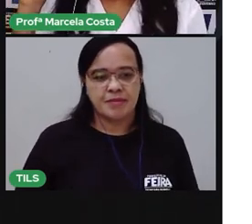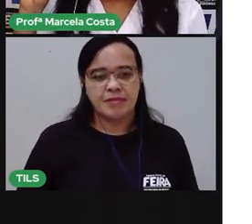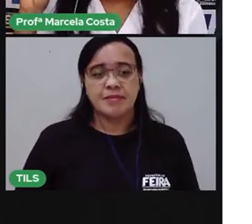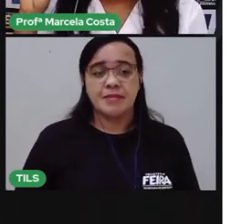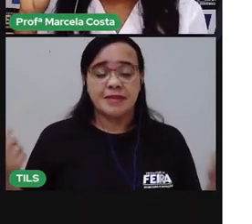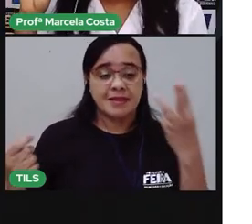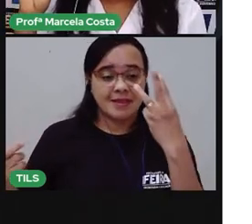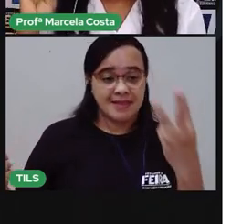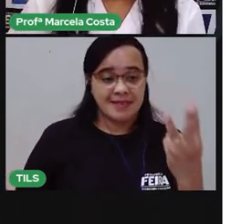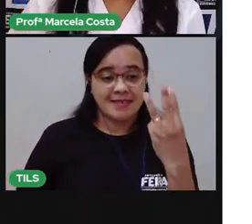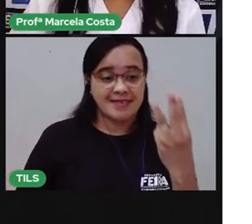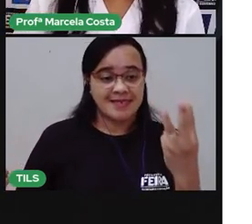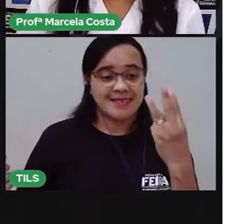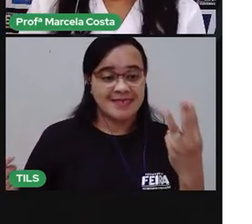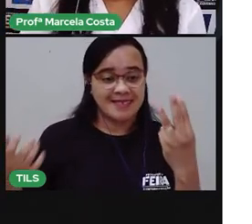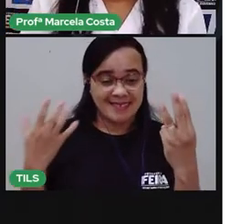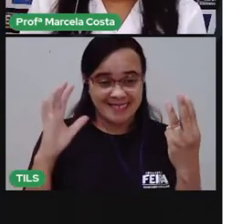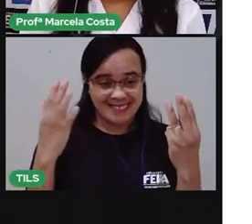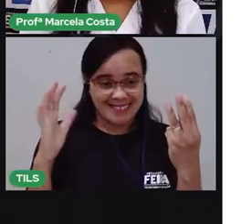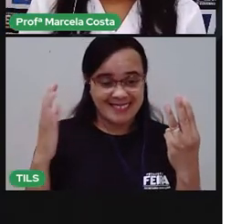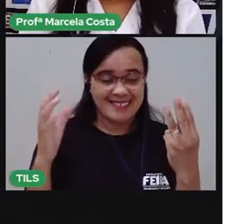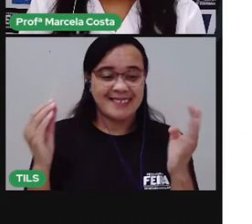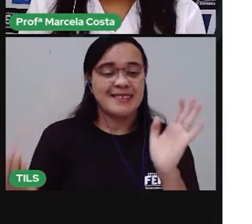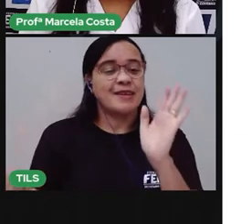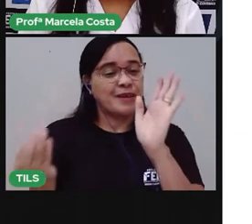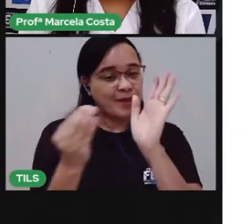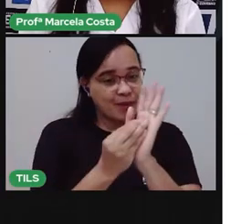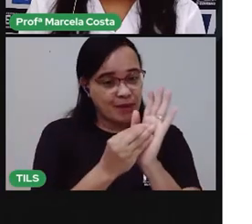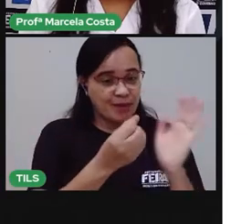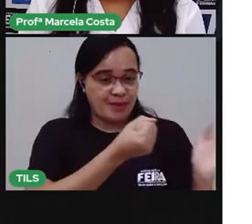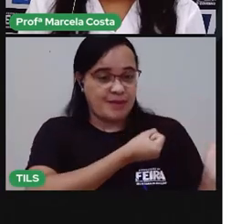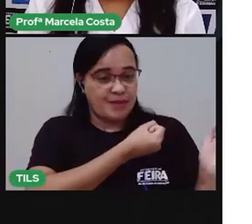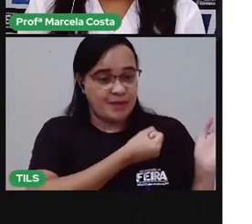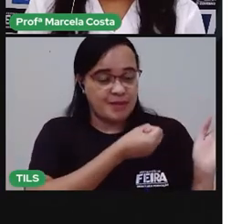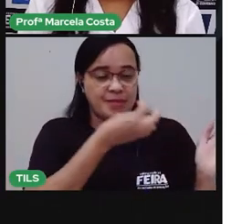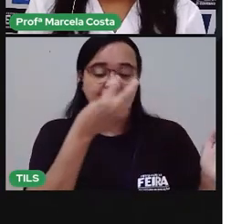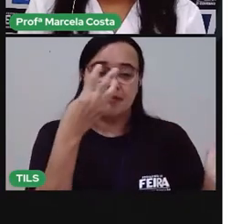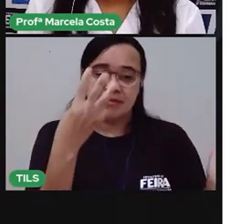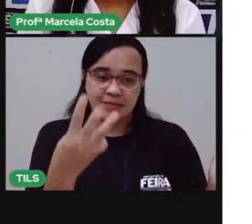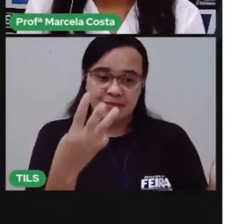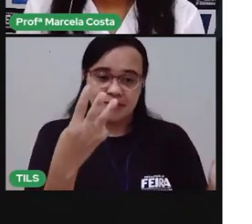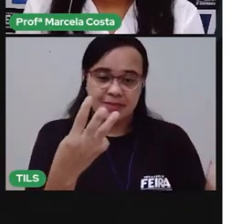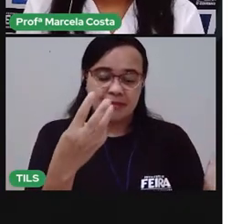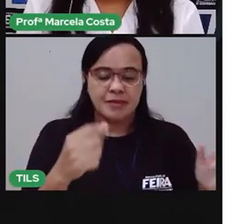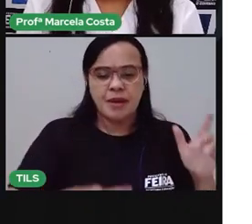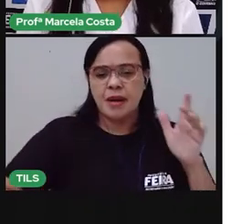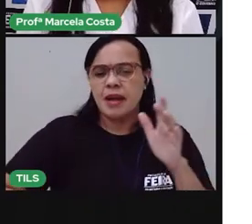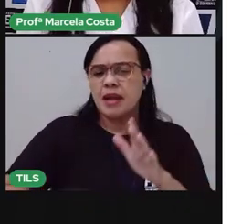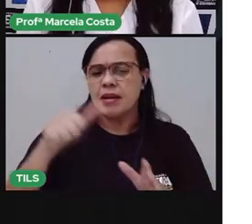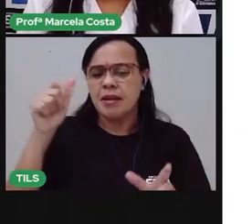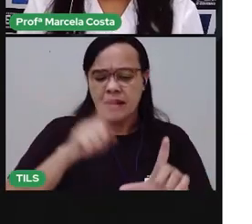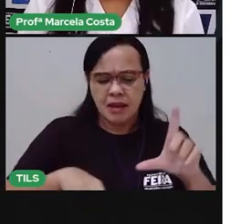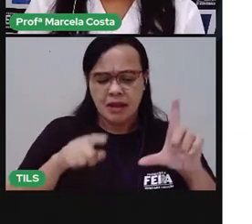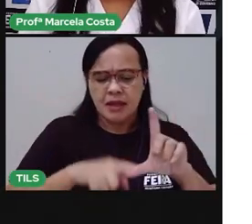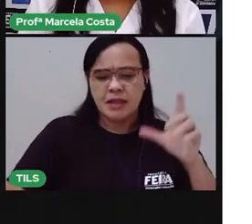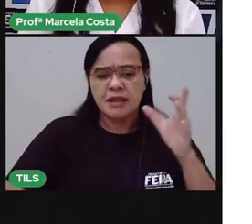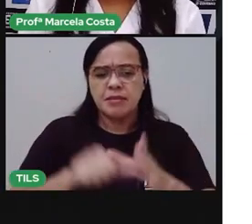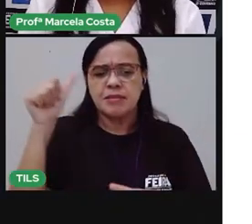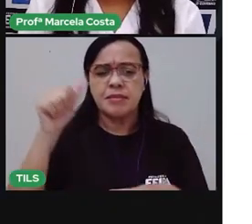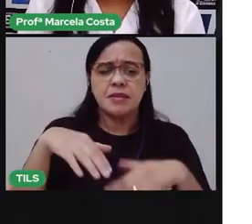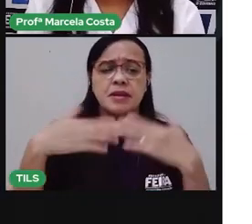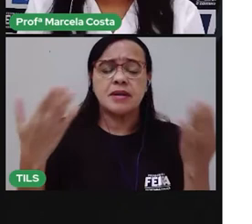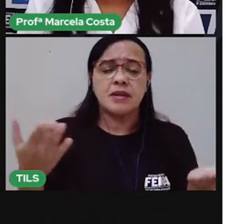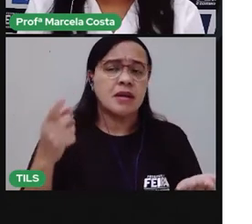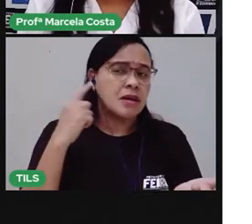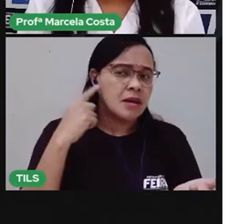Três vezes. Coloca o número aqui. Qual é a primeira letra? Qual é o primeiro som que você escuta